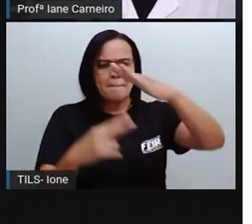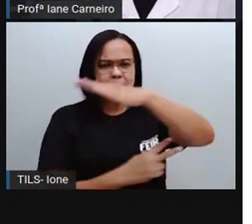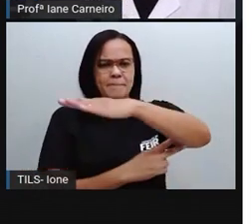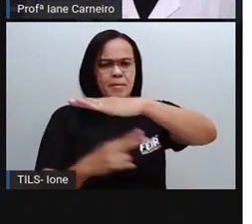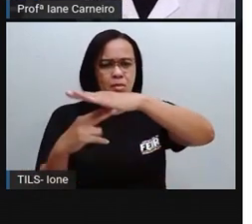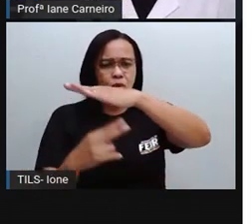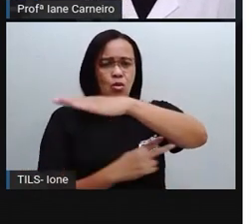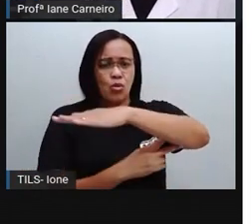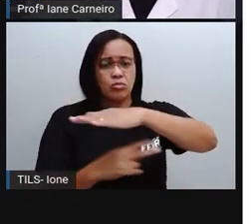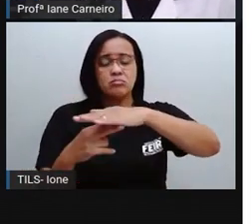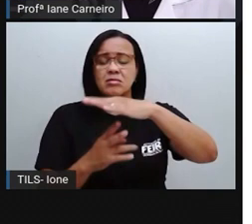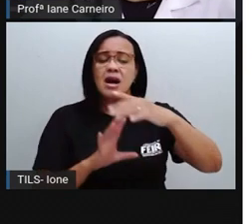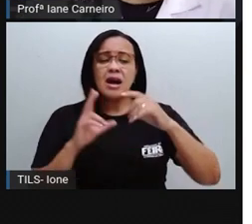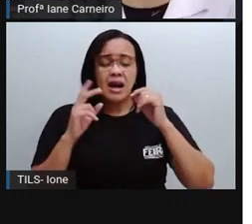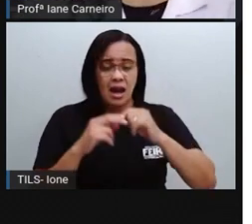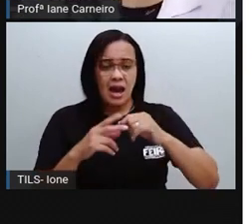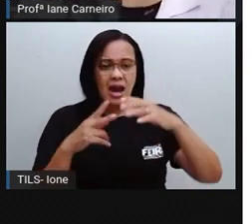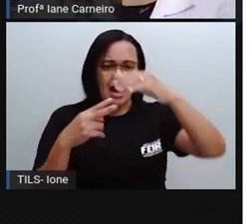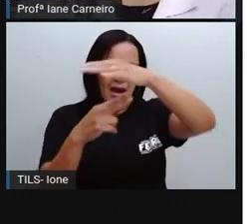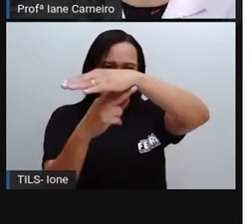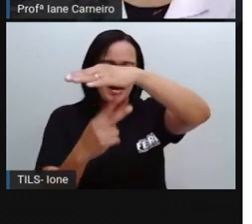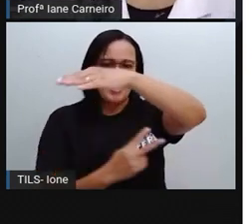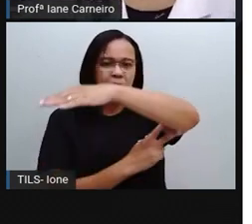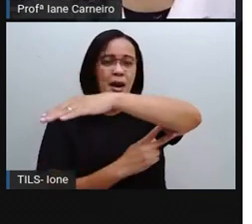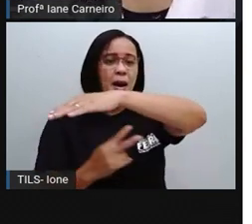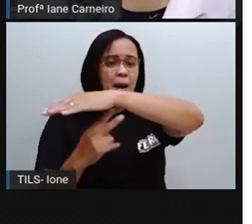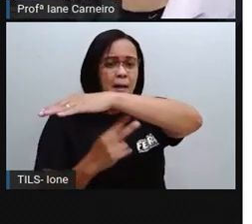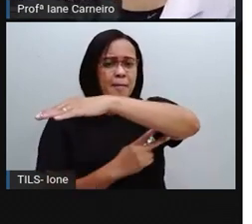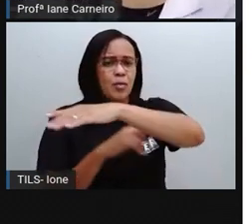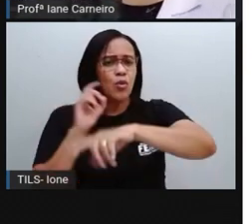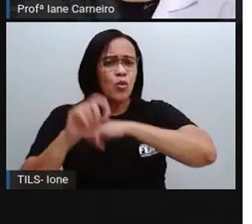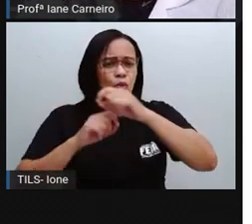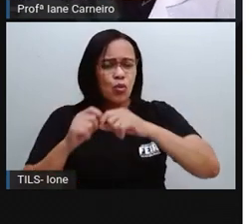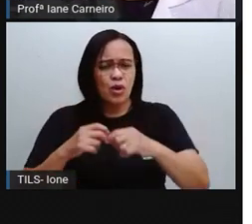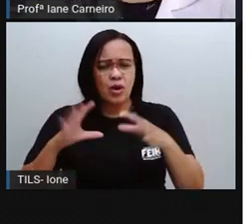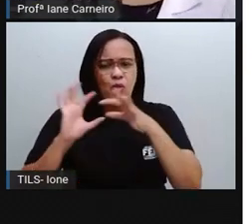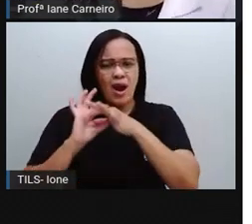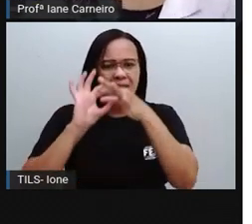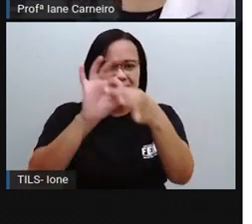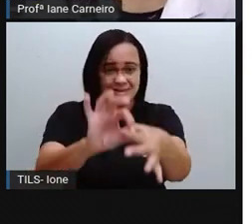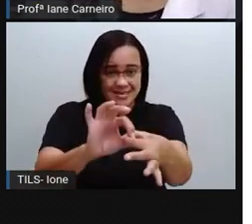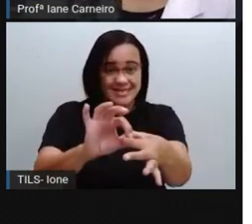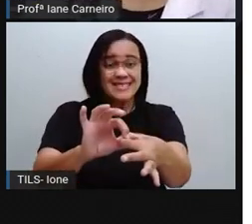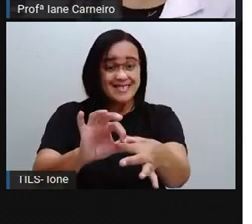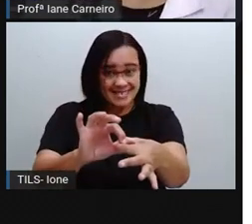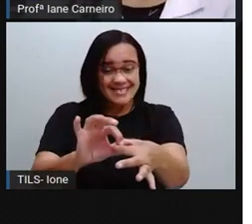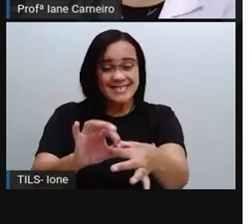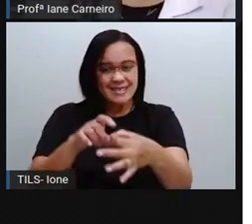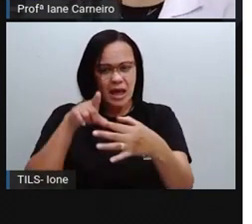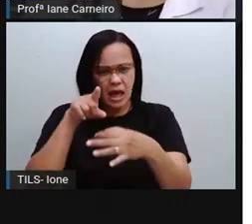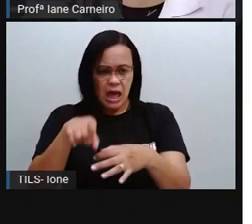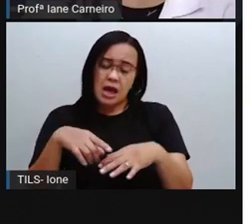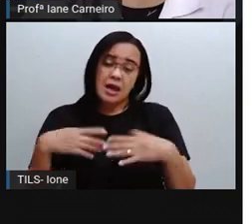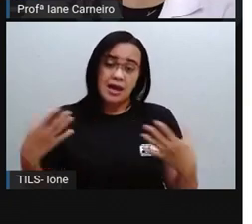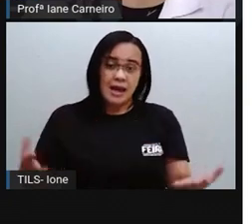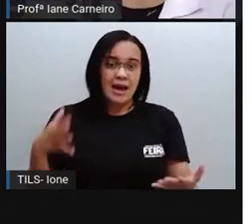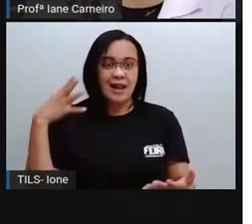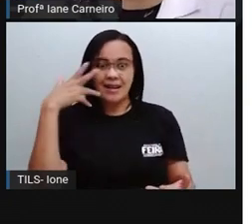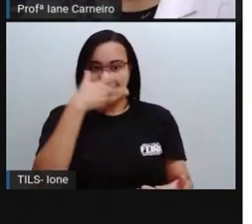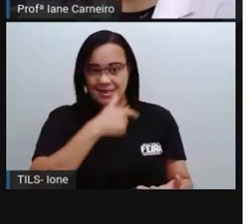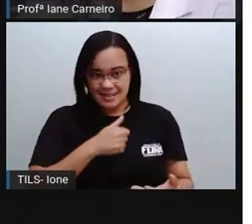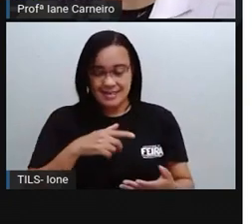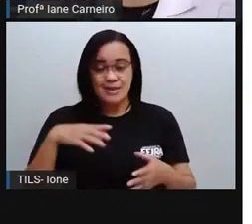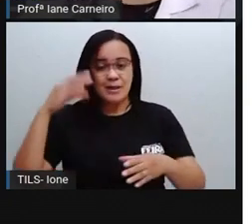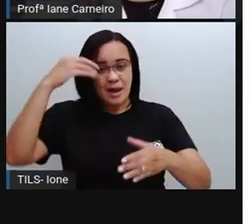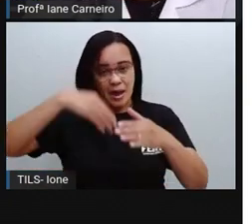A Petrolina é assim? Fala Juazeiro, Petrolina. Então, essa ponte, que dizem que é lindíssima. E aqui passa o rio, né? O rio